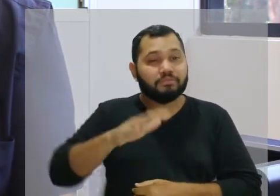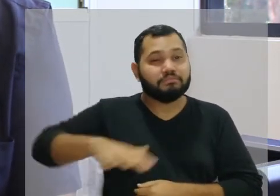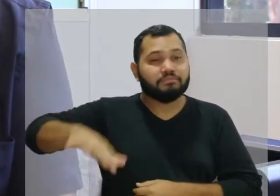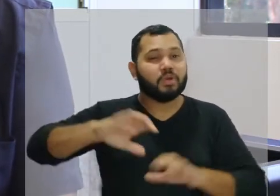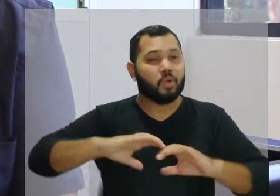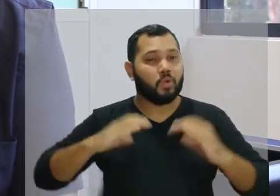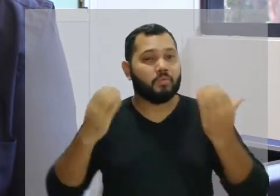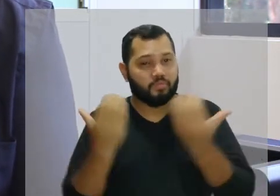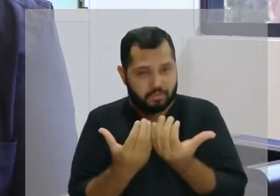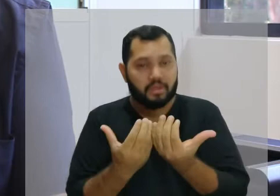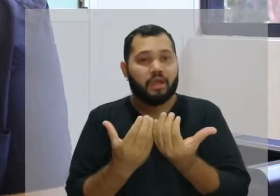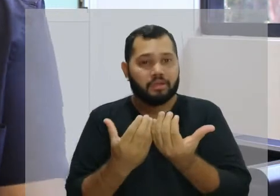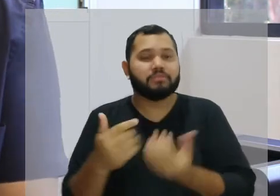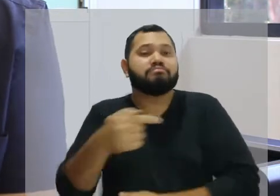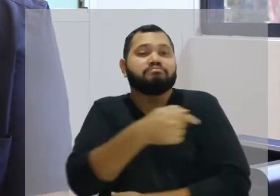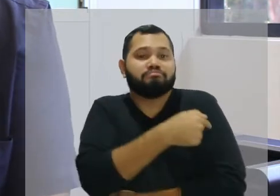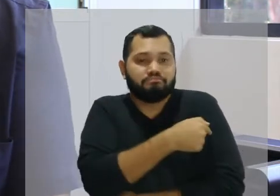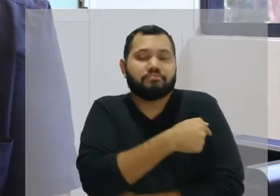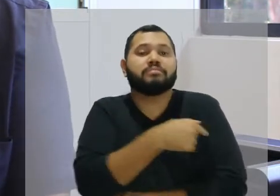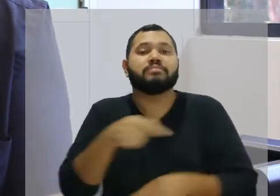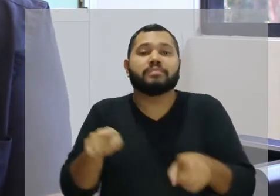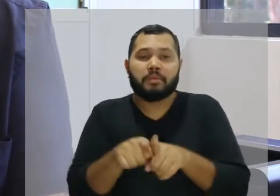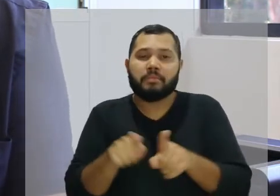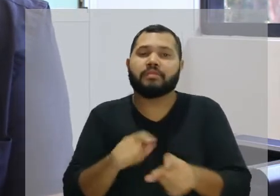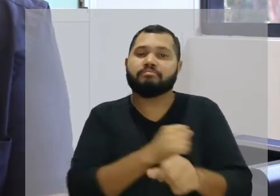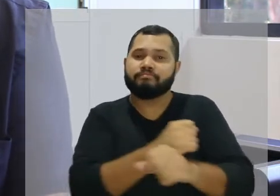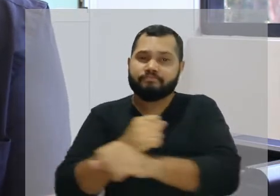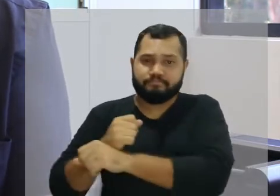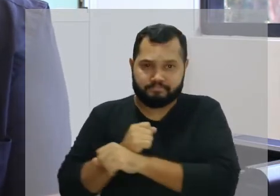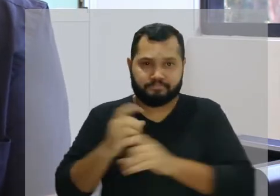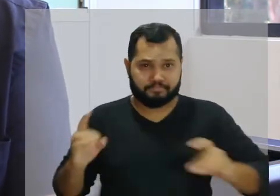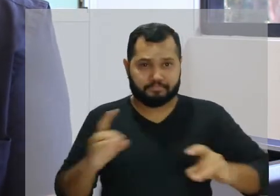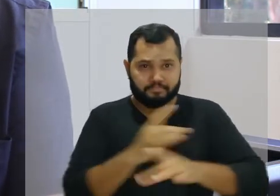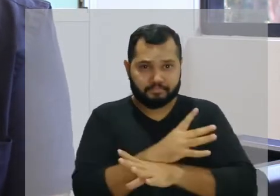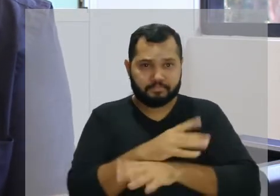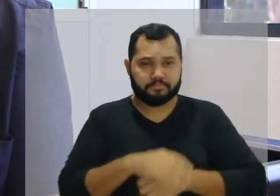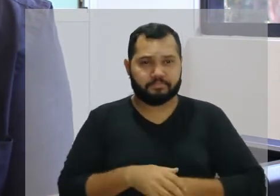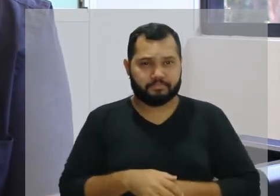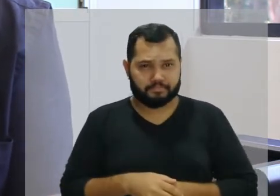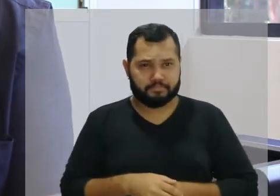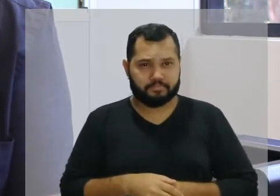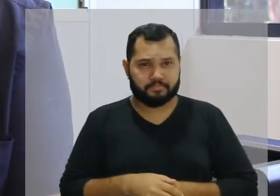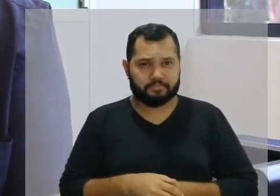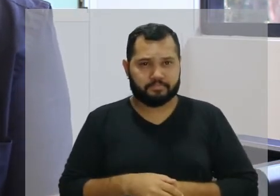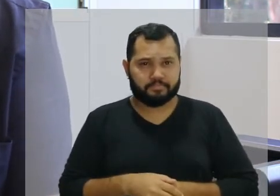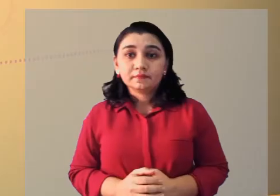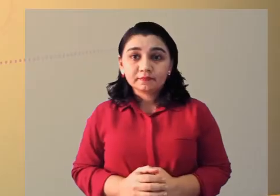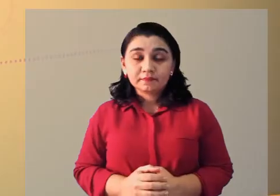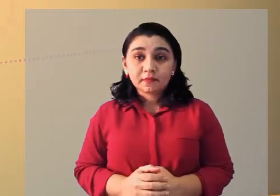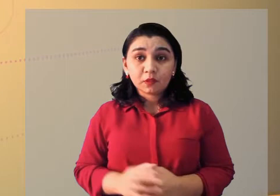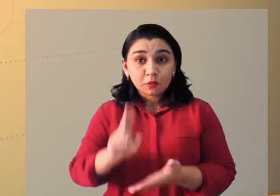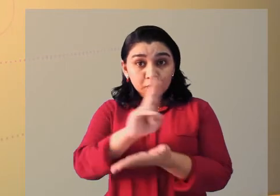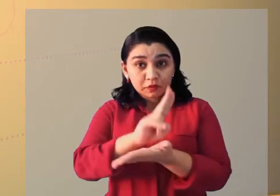de que 100% da nossa comunidade esteja vacinada e imunizada.